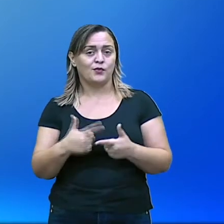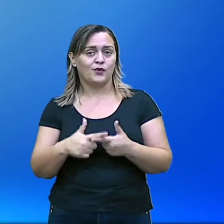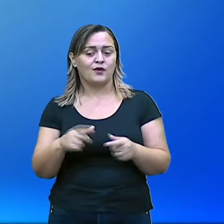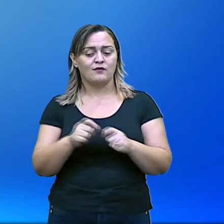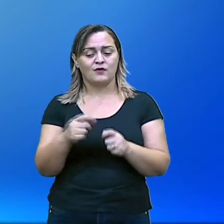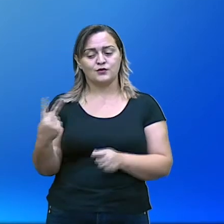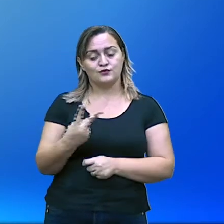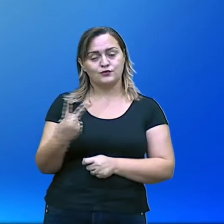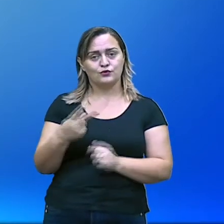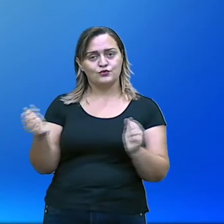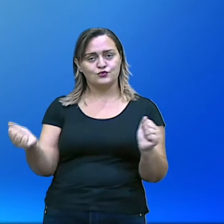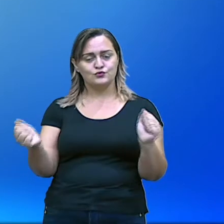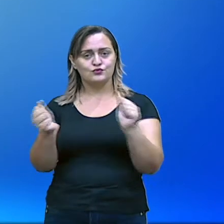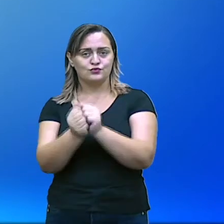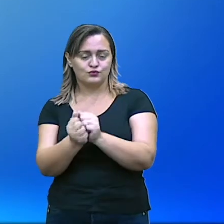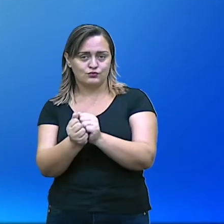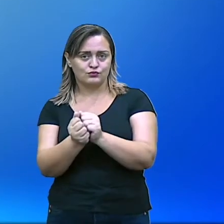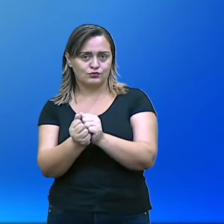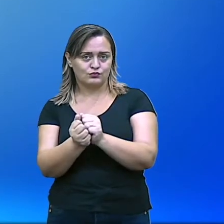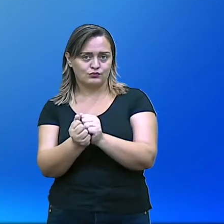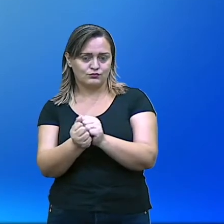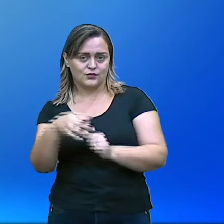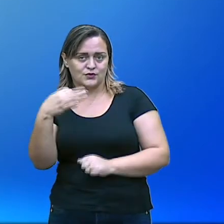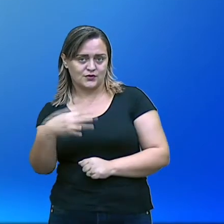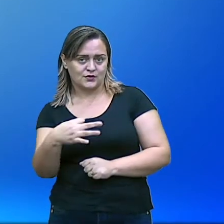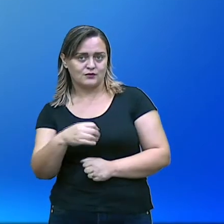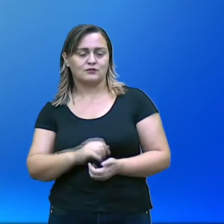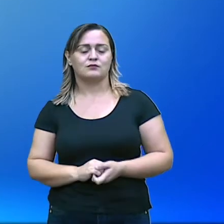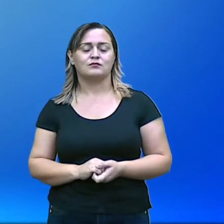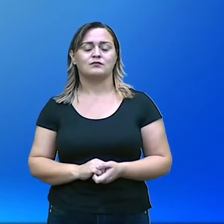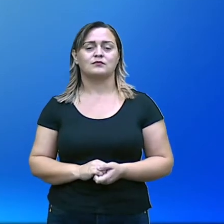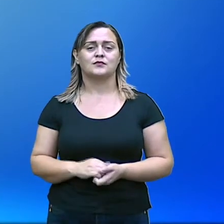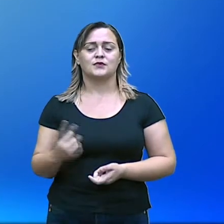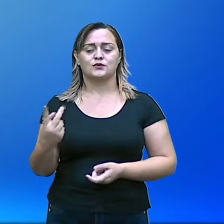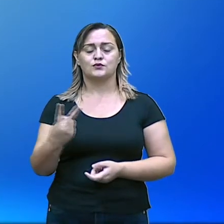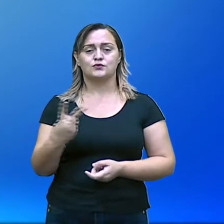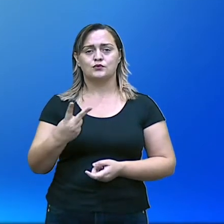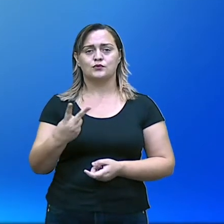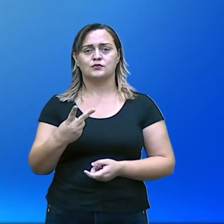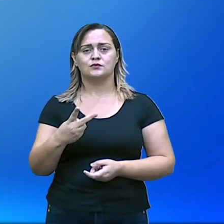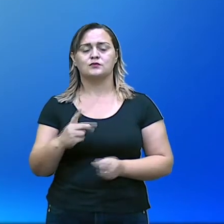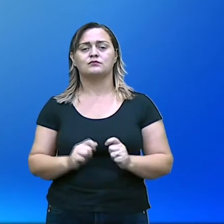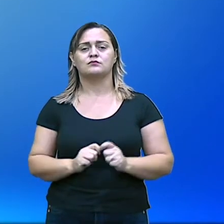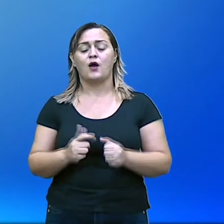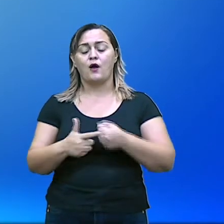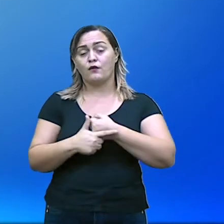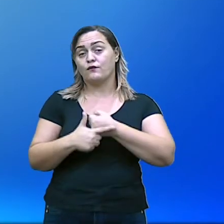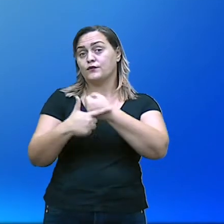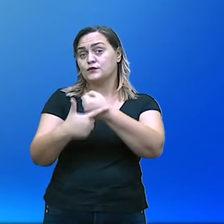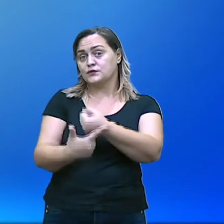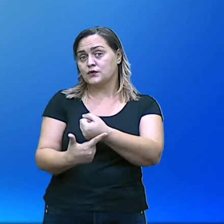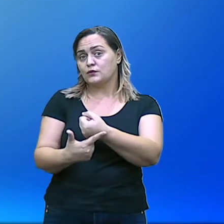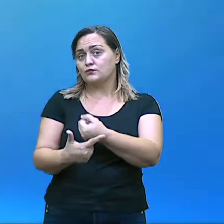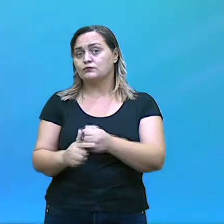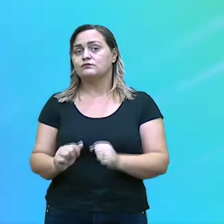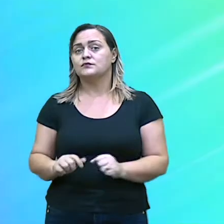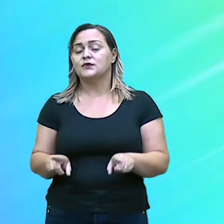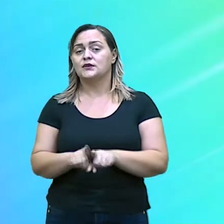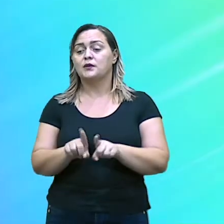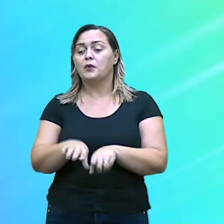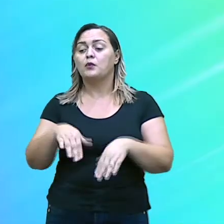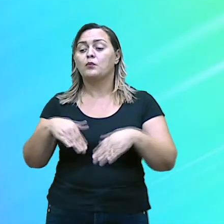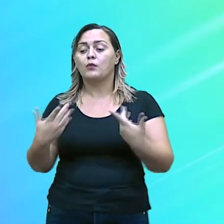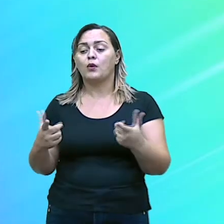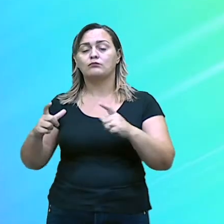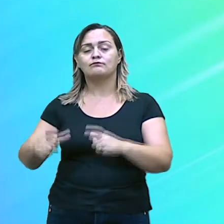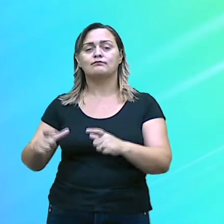tempo. Vamos falar de função, né? E aí, o ela está desempenhando e localizar a qual classe ela pertence. De